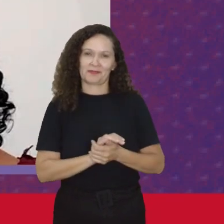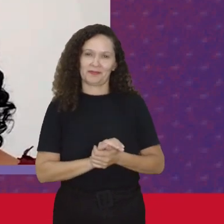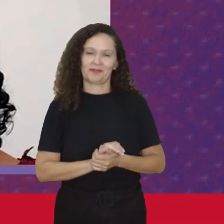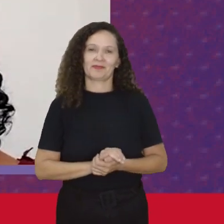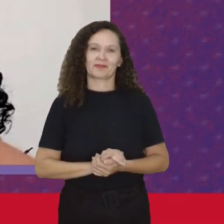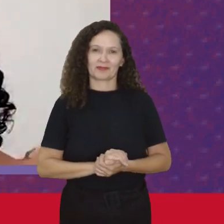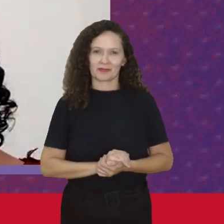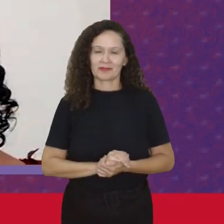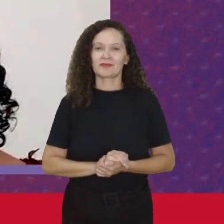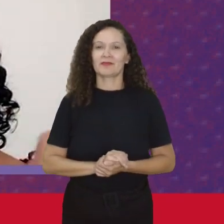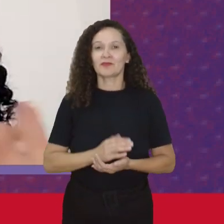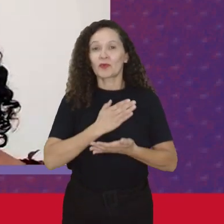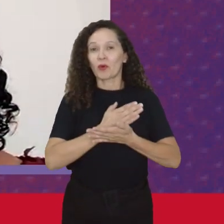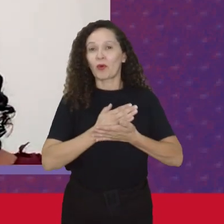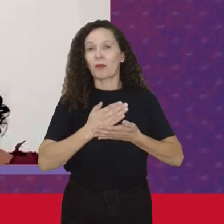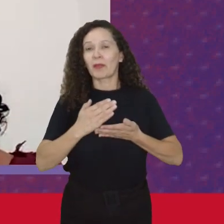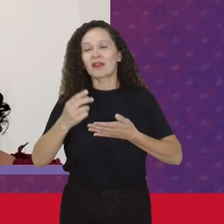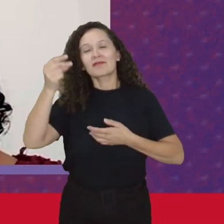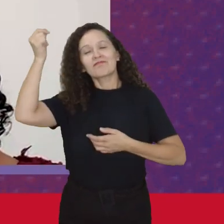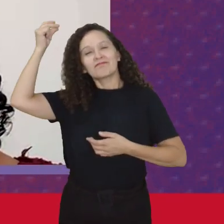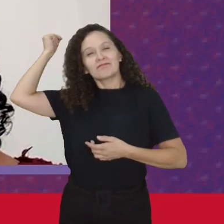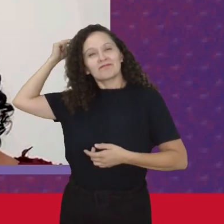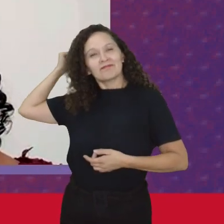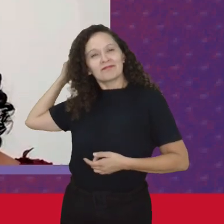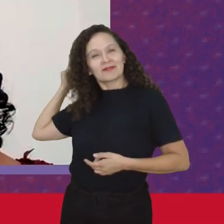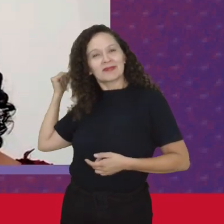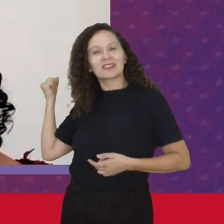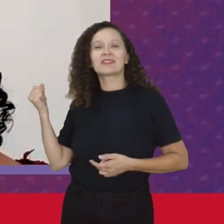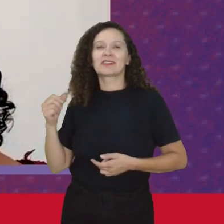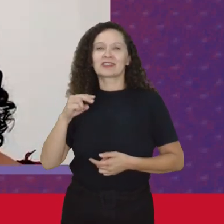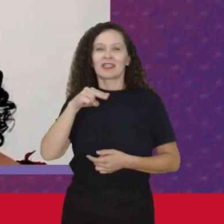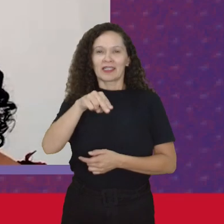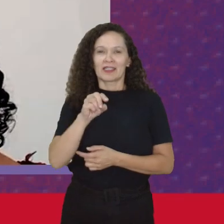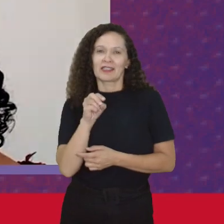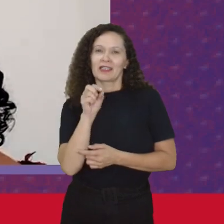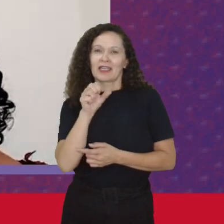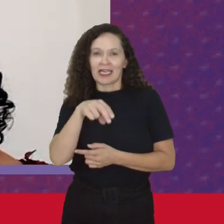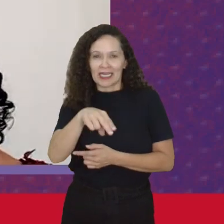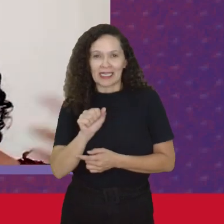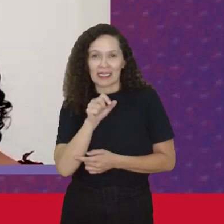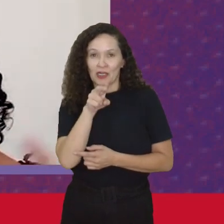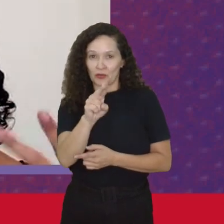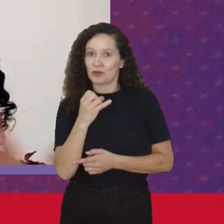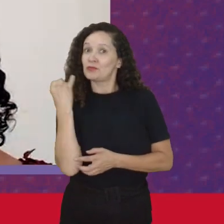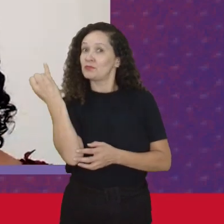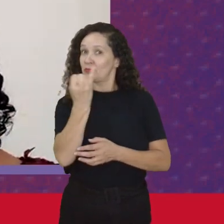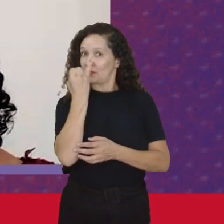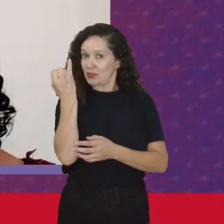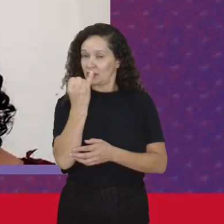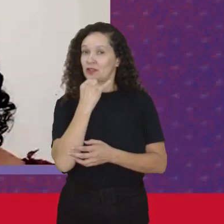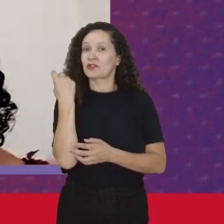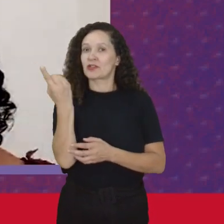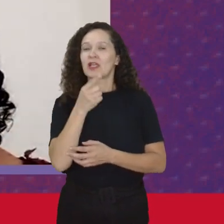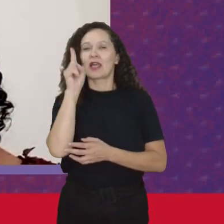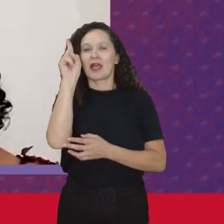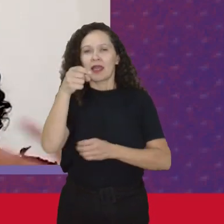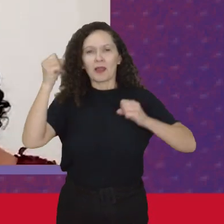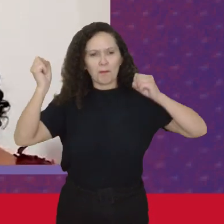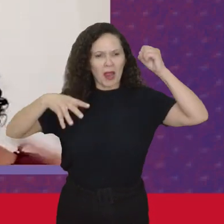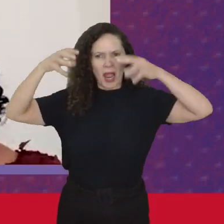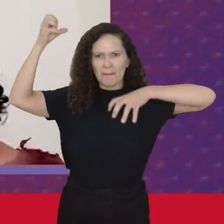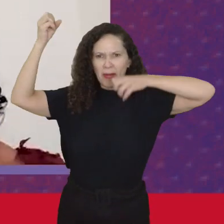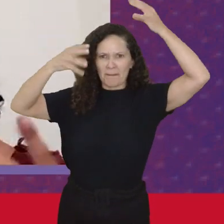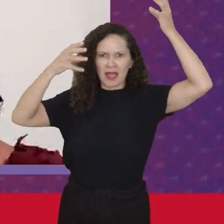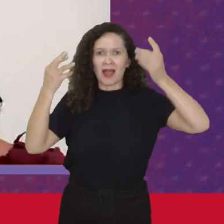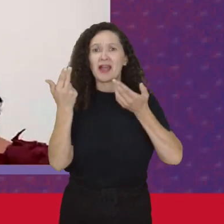Começa ali atrás Né, Nalu E eu acho Que foi muito importante É uma explosão Porque